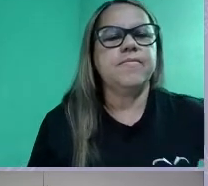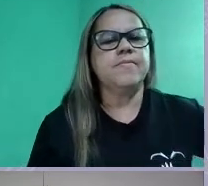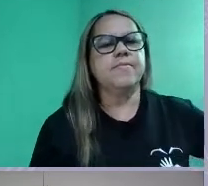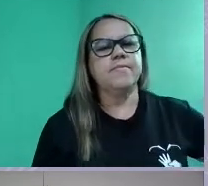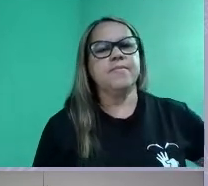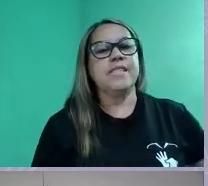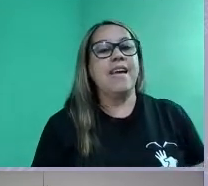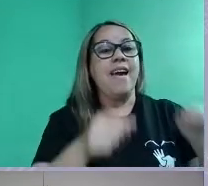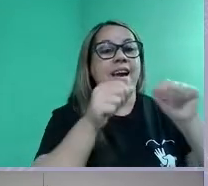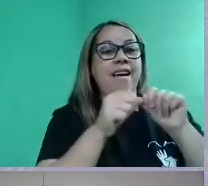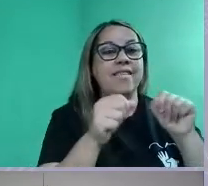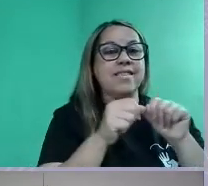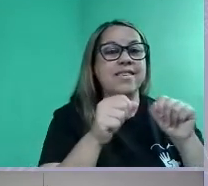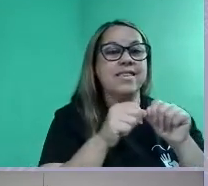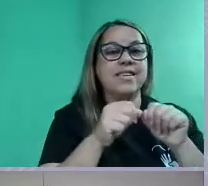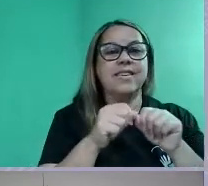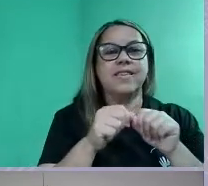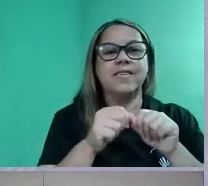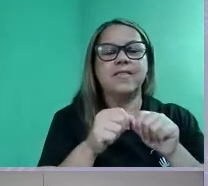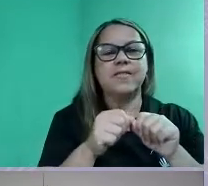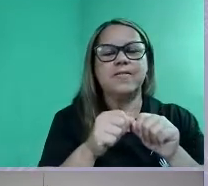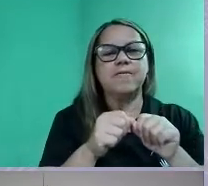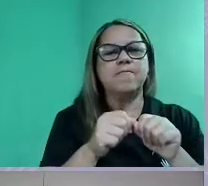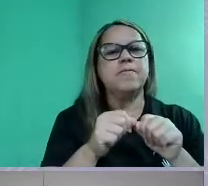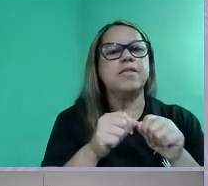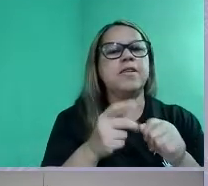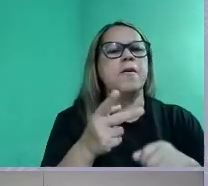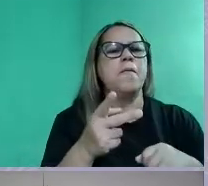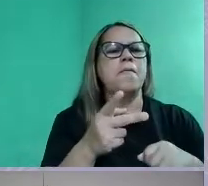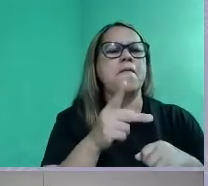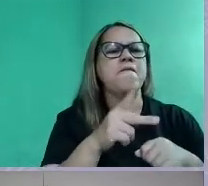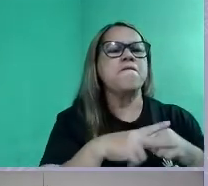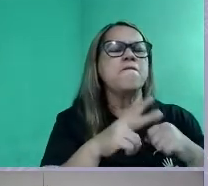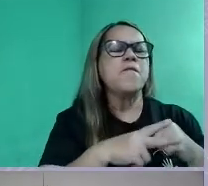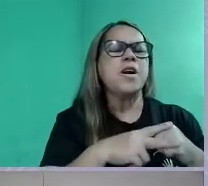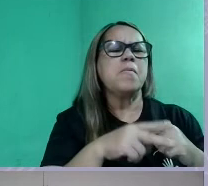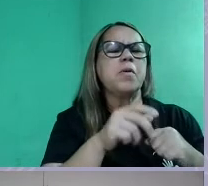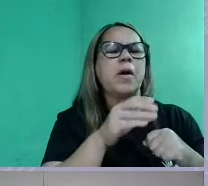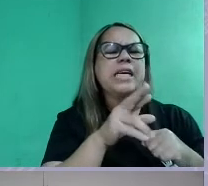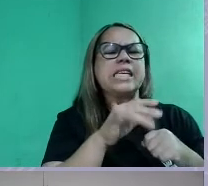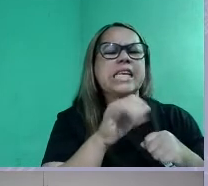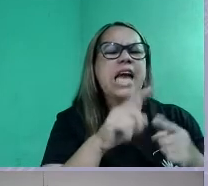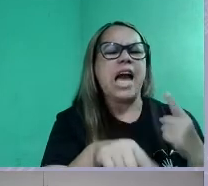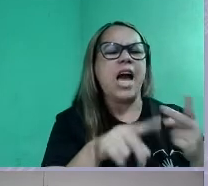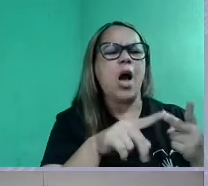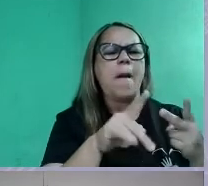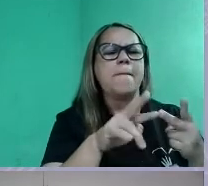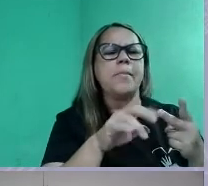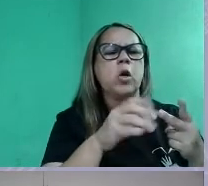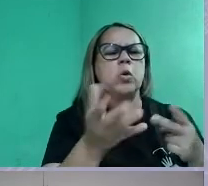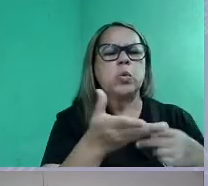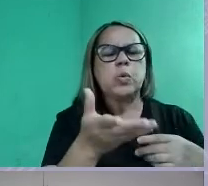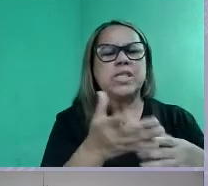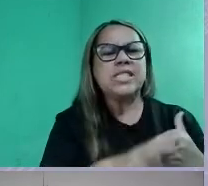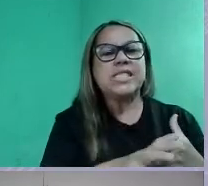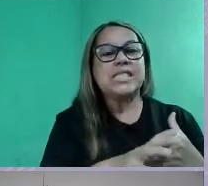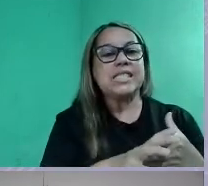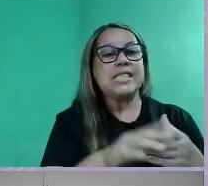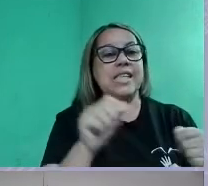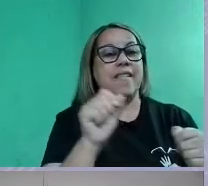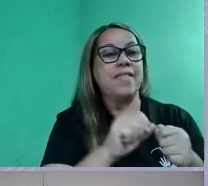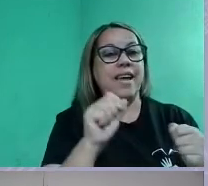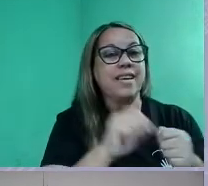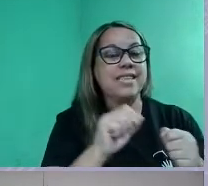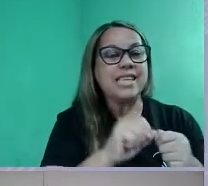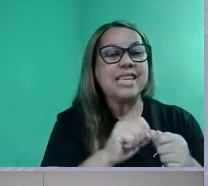criar, produzir. São verbos, né? Que indicam uma ação, né? Na criação ou para, né?